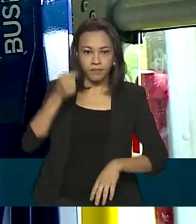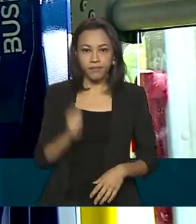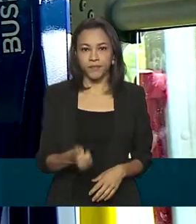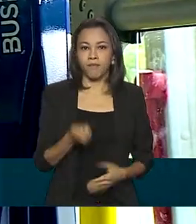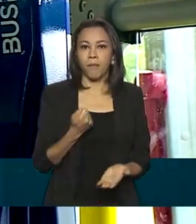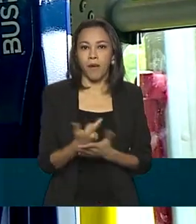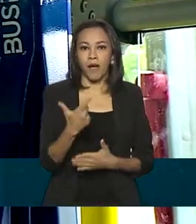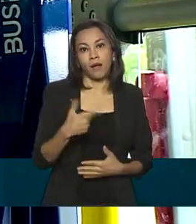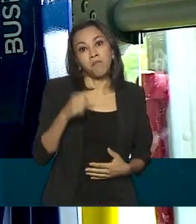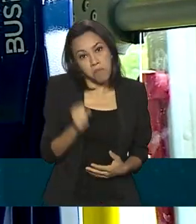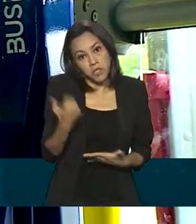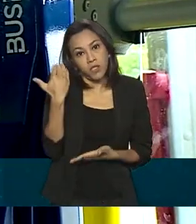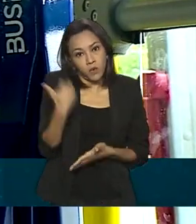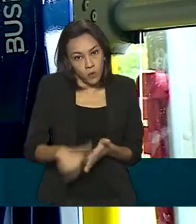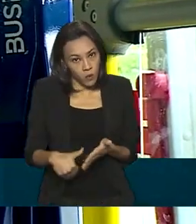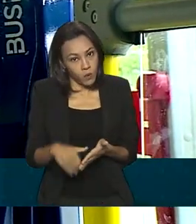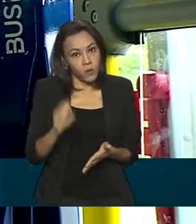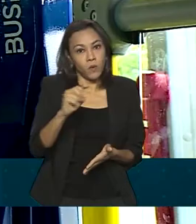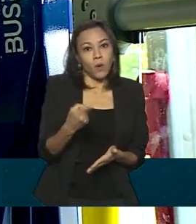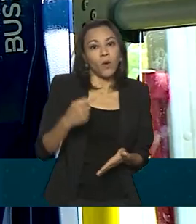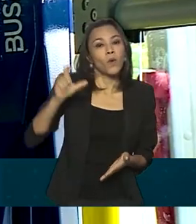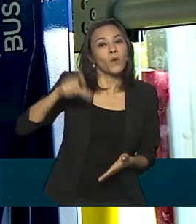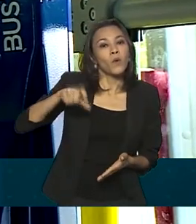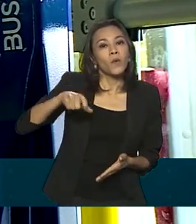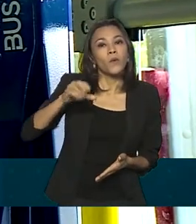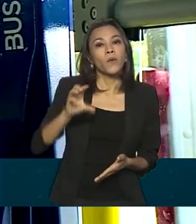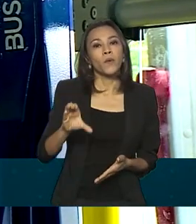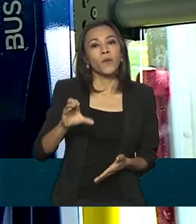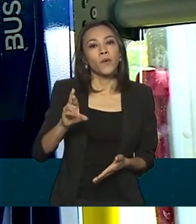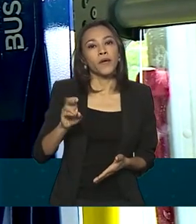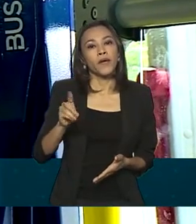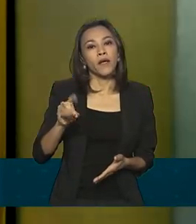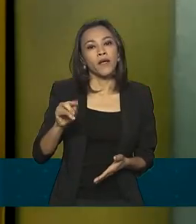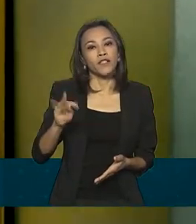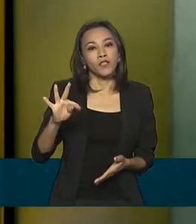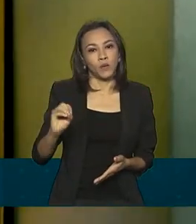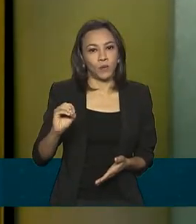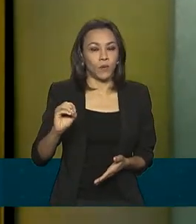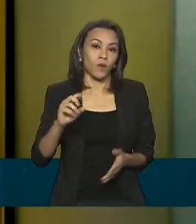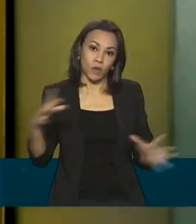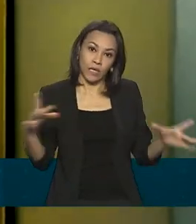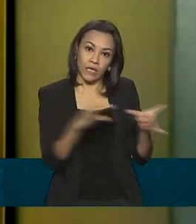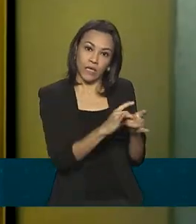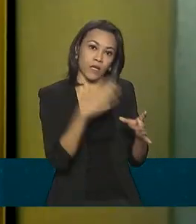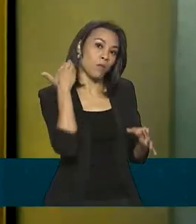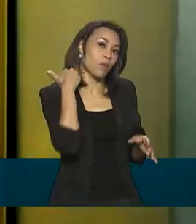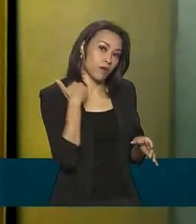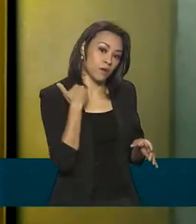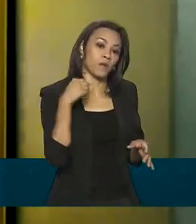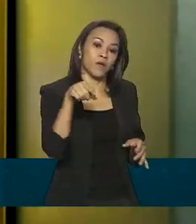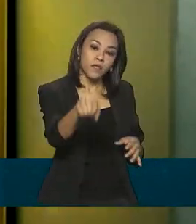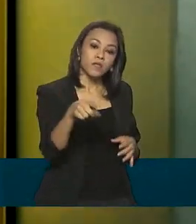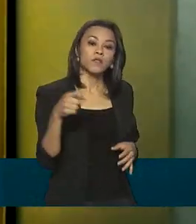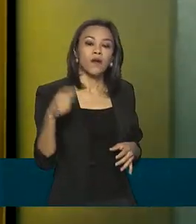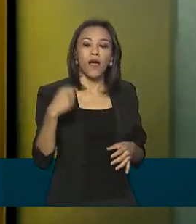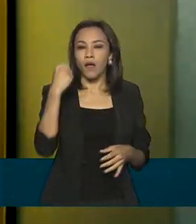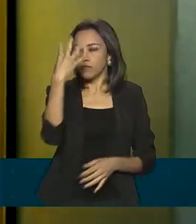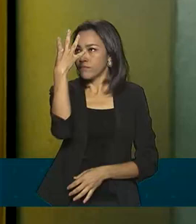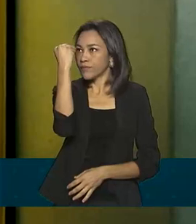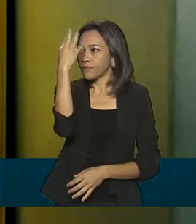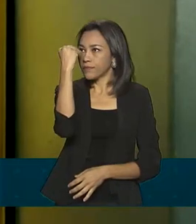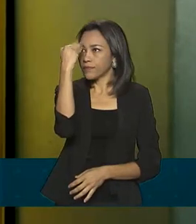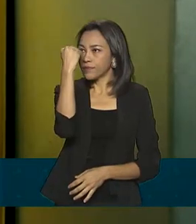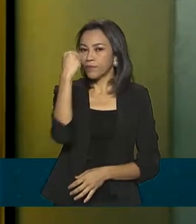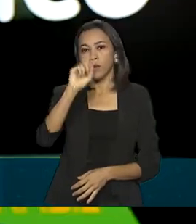Pode ser via desconto ou créditos pré-adquiridos ou conta bancária. A identificação do usuário é feita via reconhecimento facial